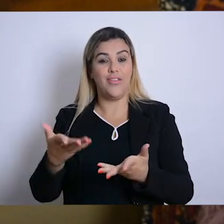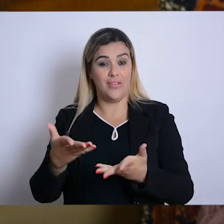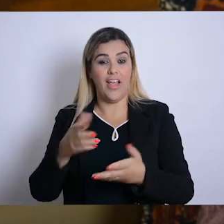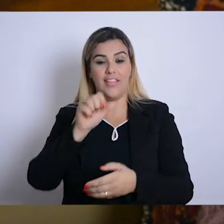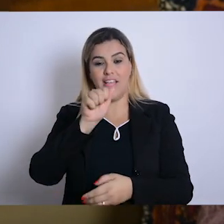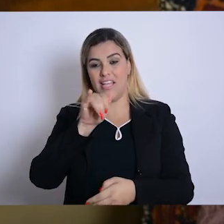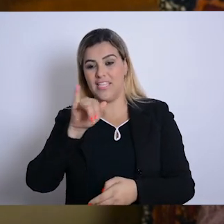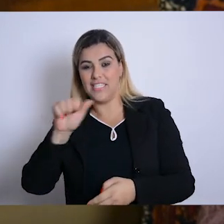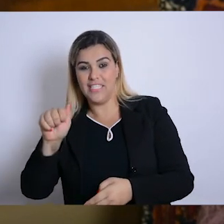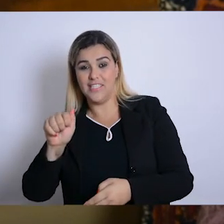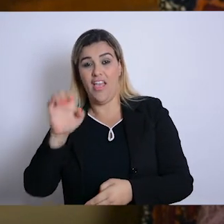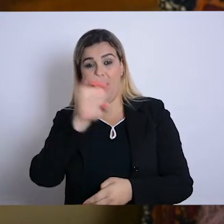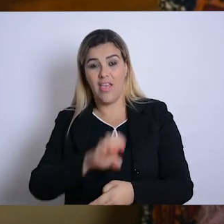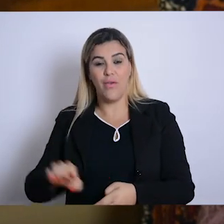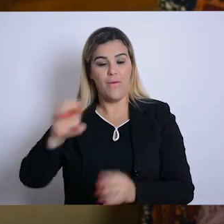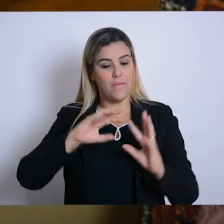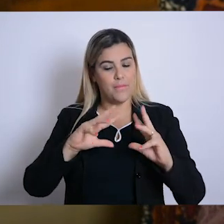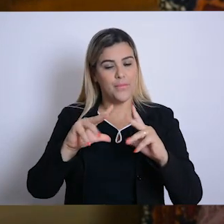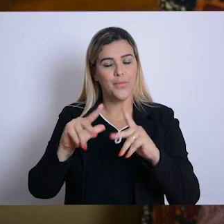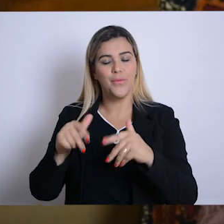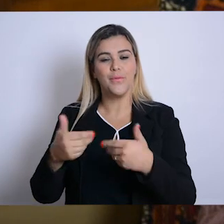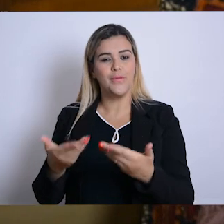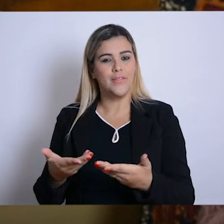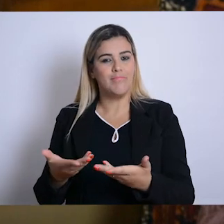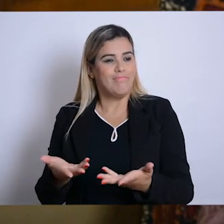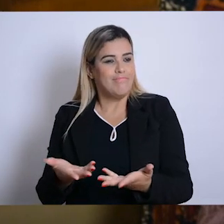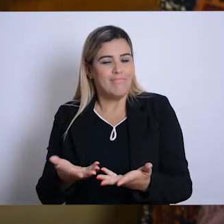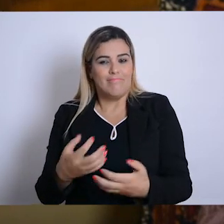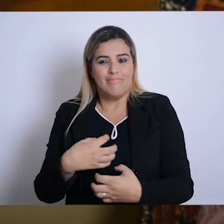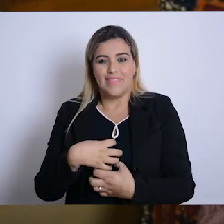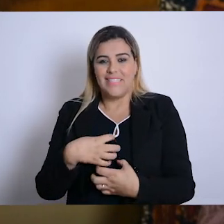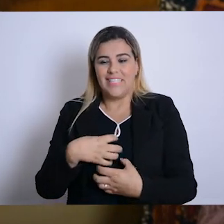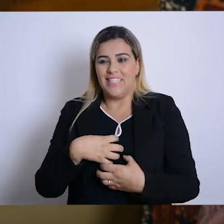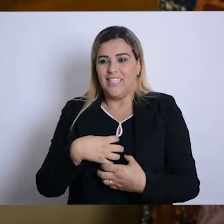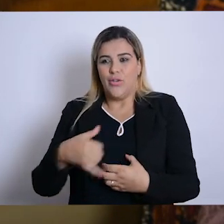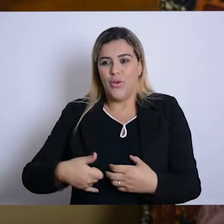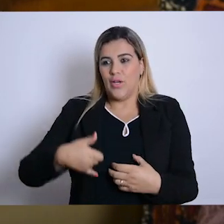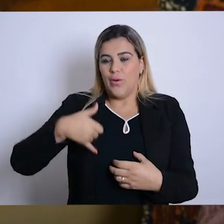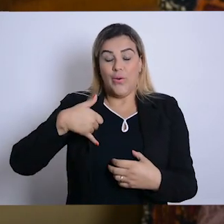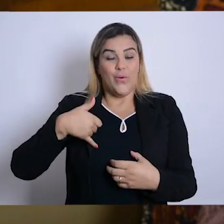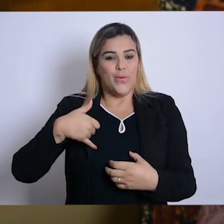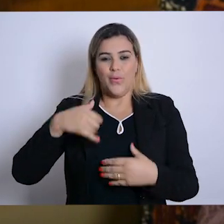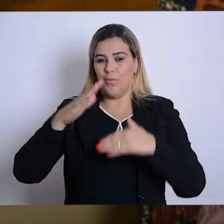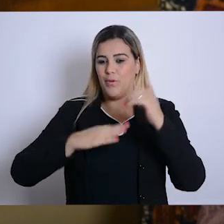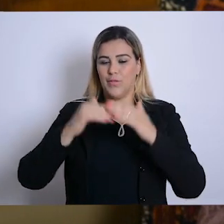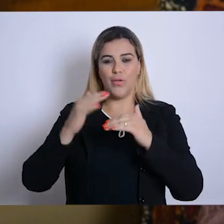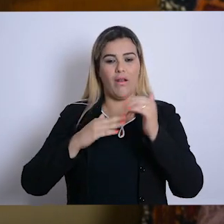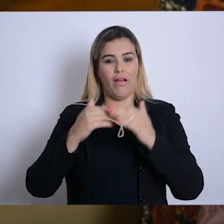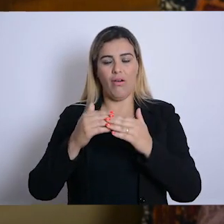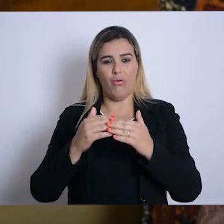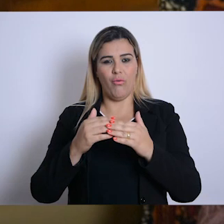Europa toda. Isso te dá uma dimensão da profissão que era muito difícil de imaginar aqui.